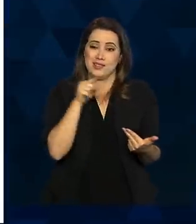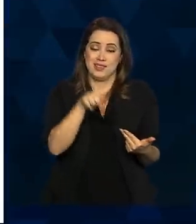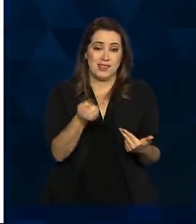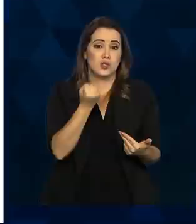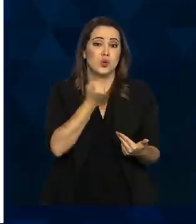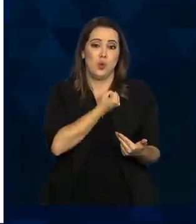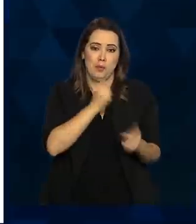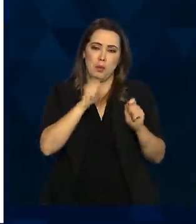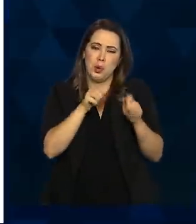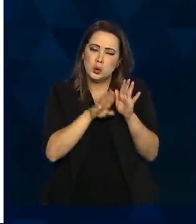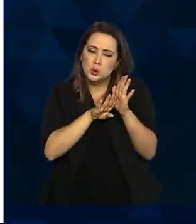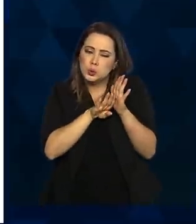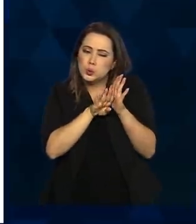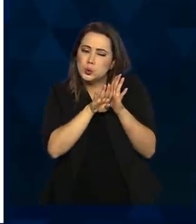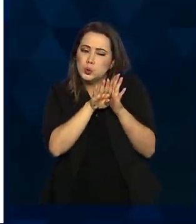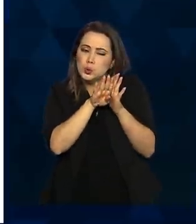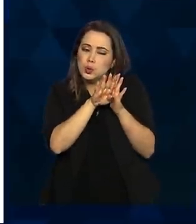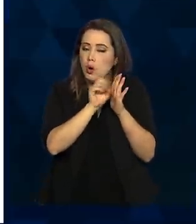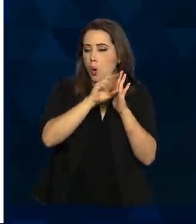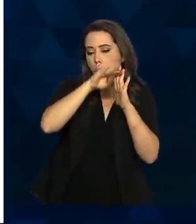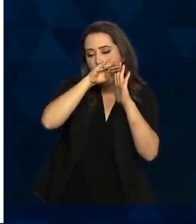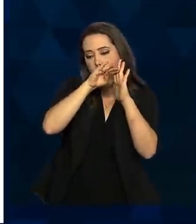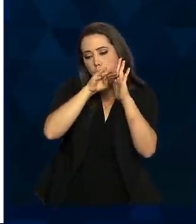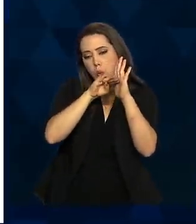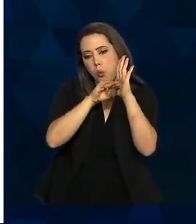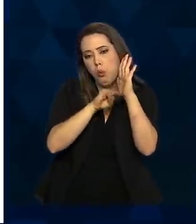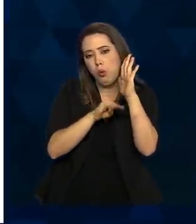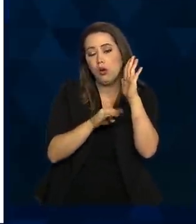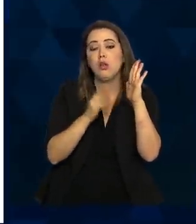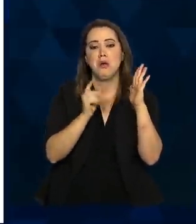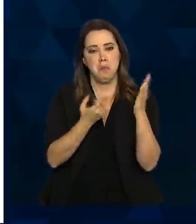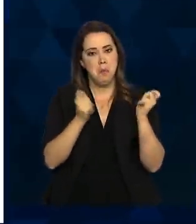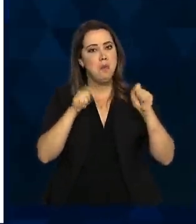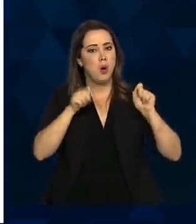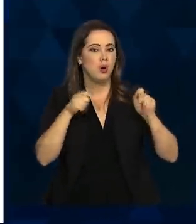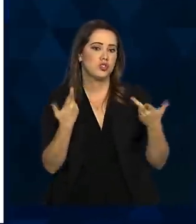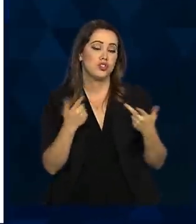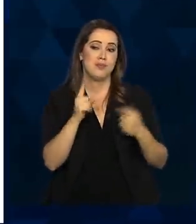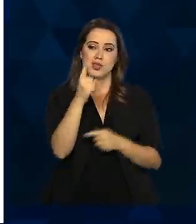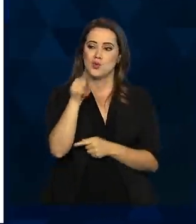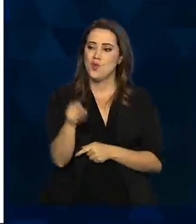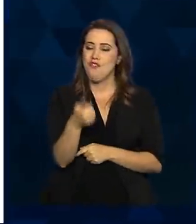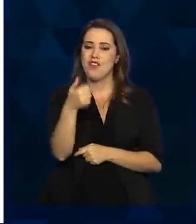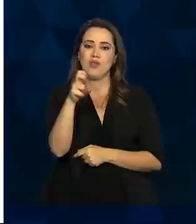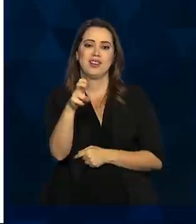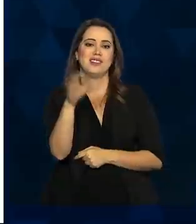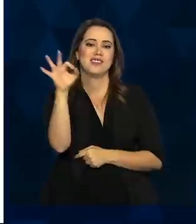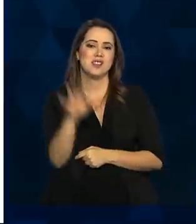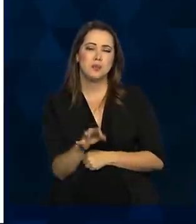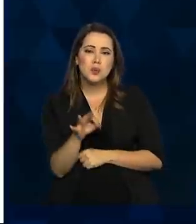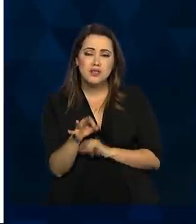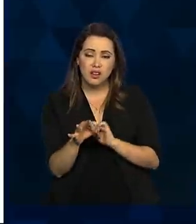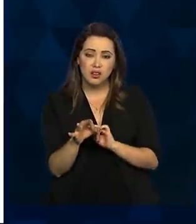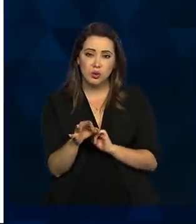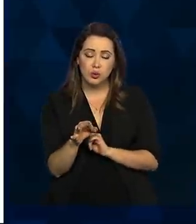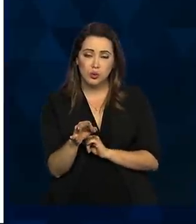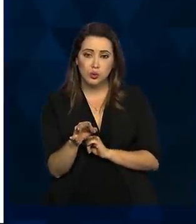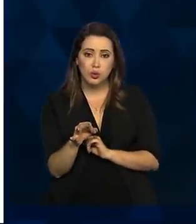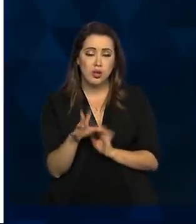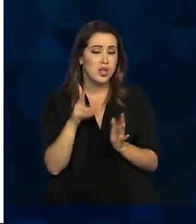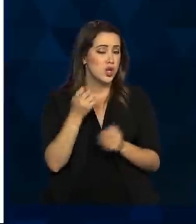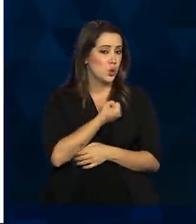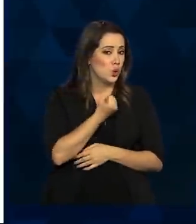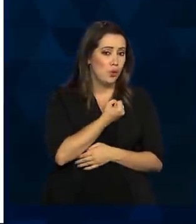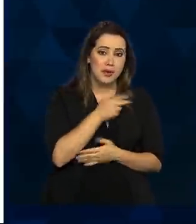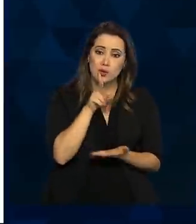número poder ser um pouco maior, tem coisas que fazem esse número poder ser um pouco menor, mas 1,15, baseado em dados reais, e